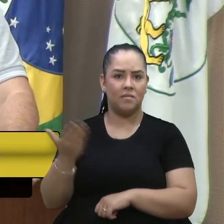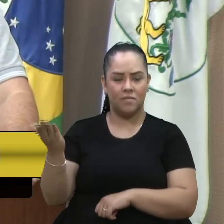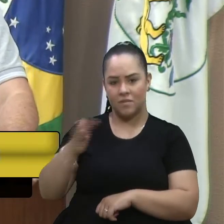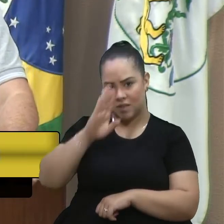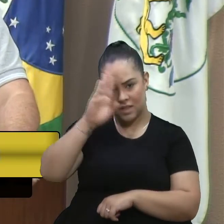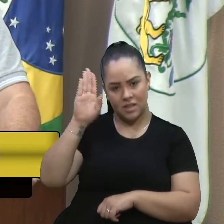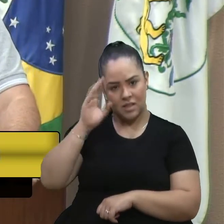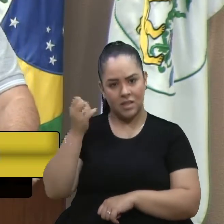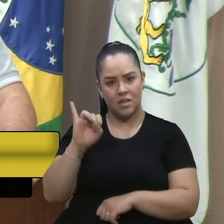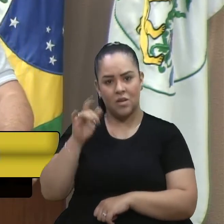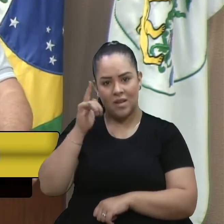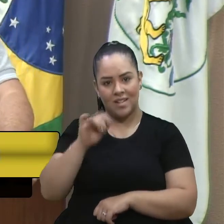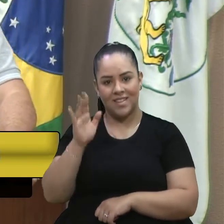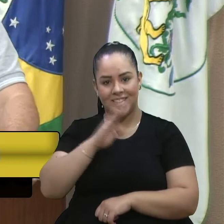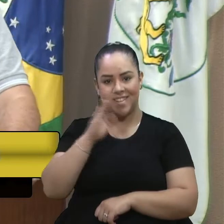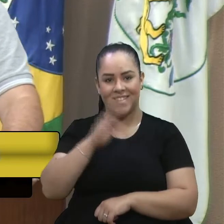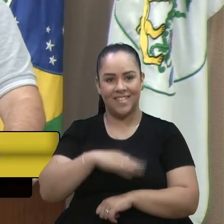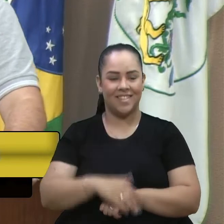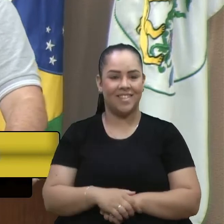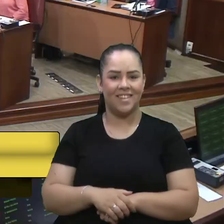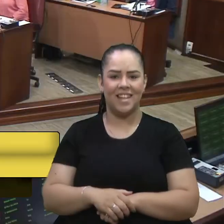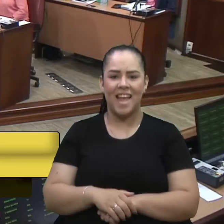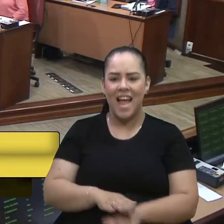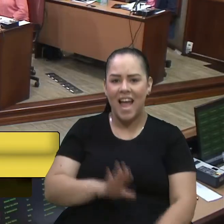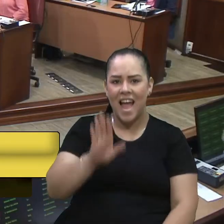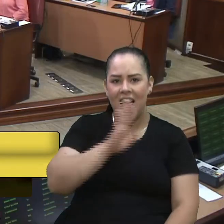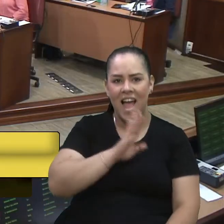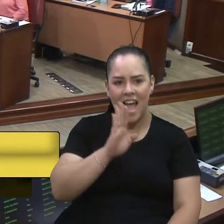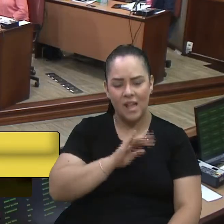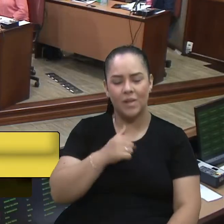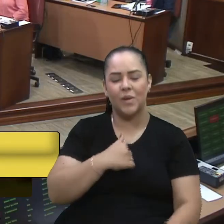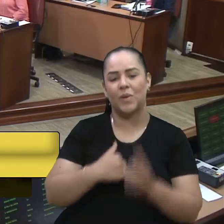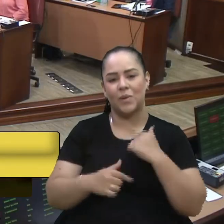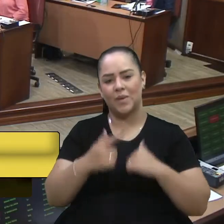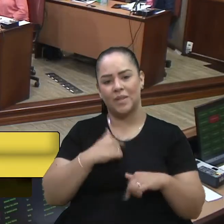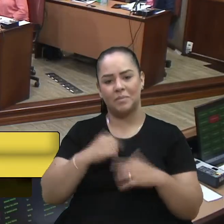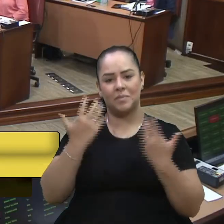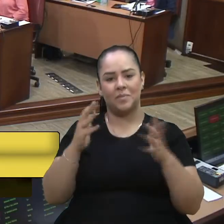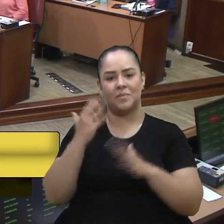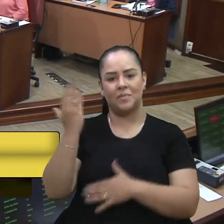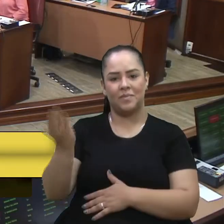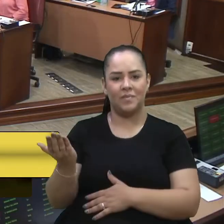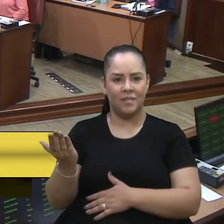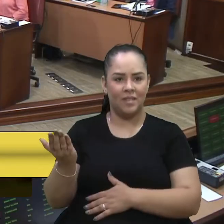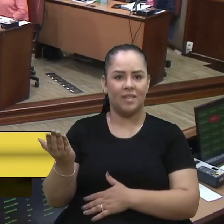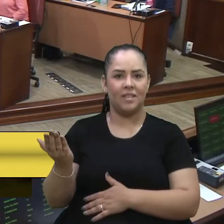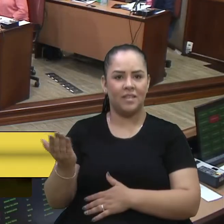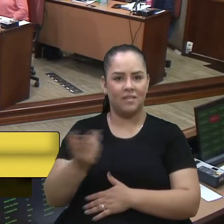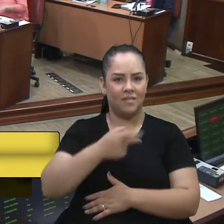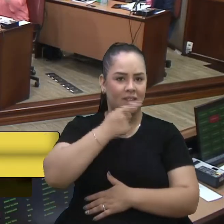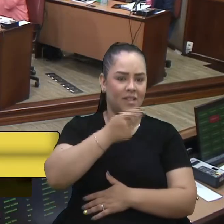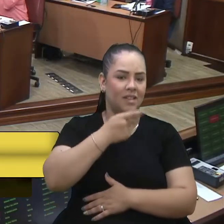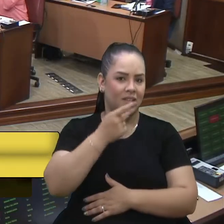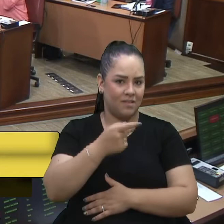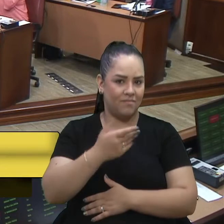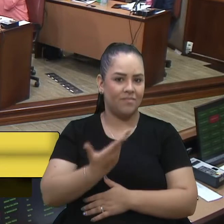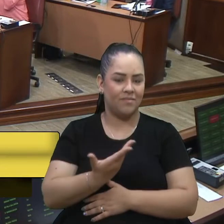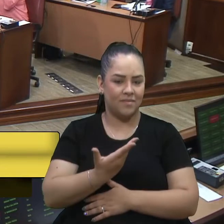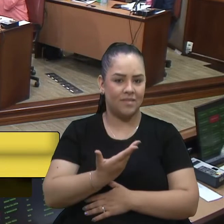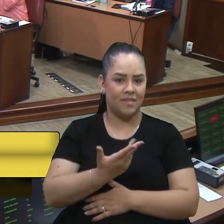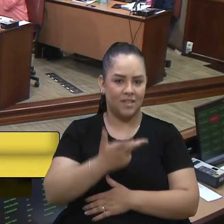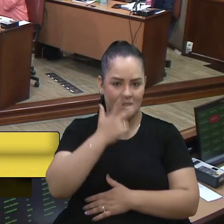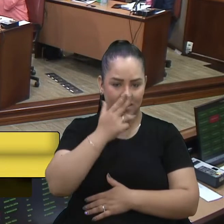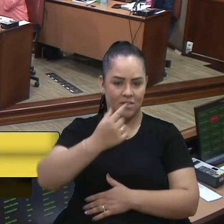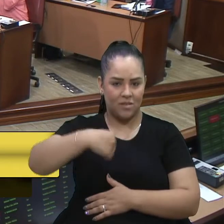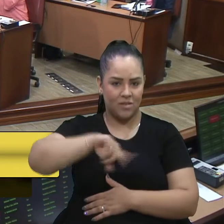fazer em 10 segundos é bem rapidinho mesmo vereador Felipe eu gostaria primeiro de parabenizar o senhor mas dizer que como a gente